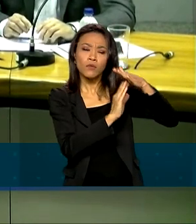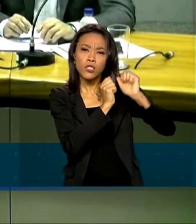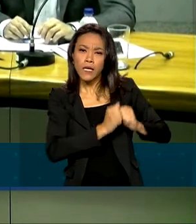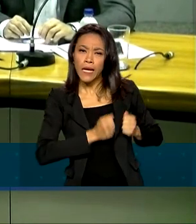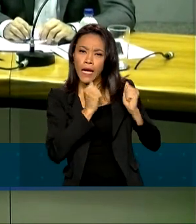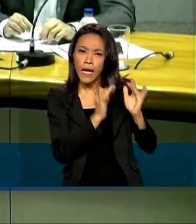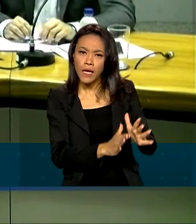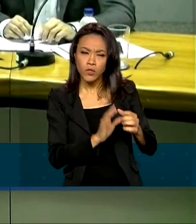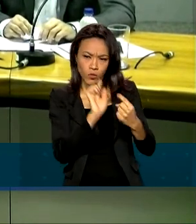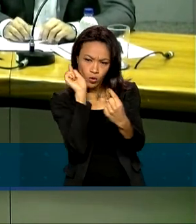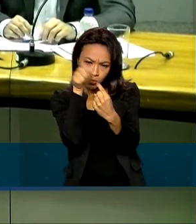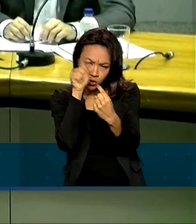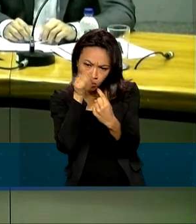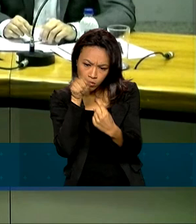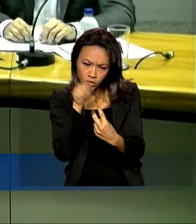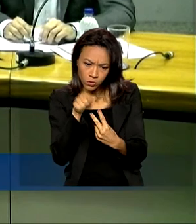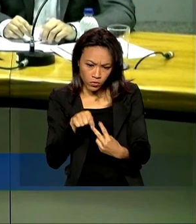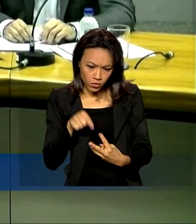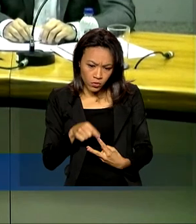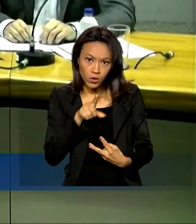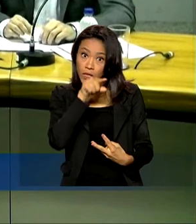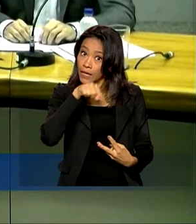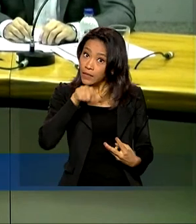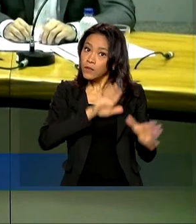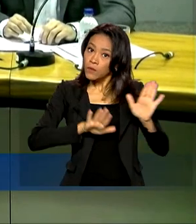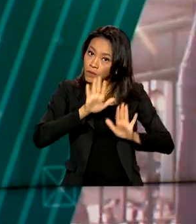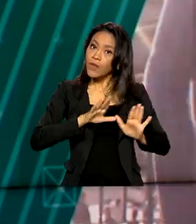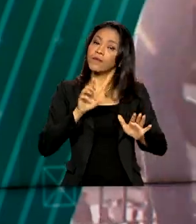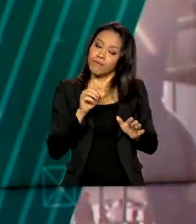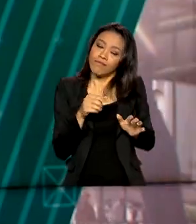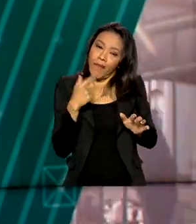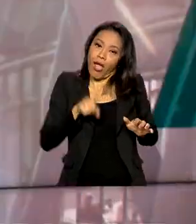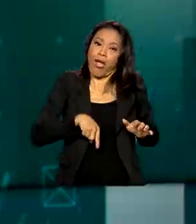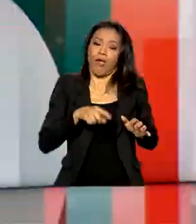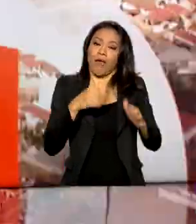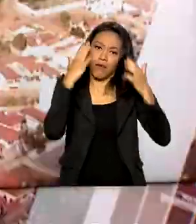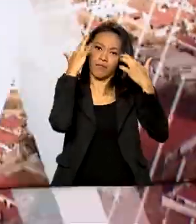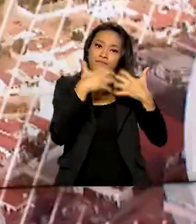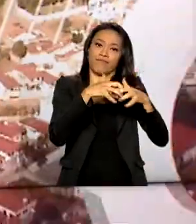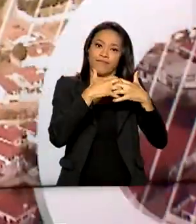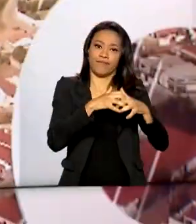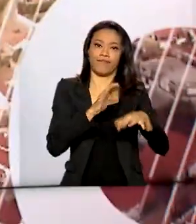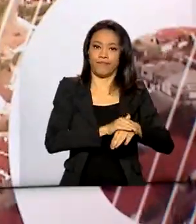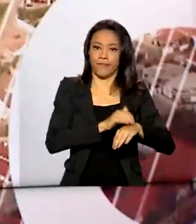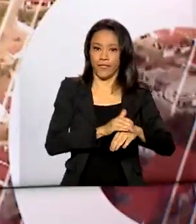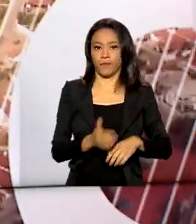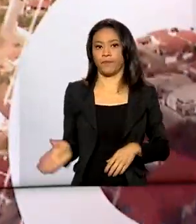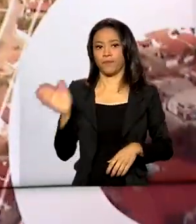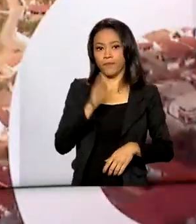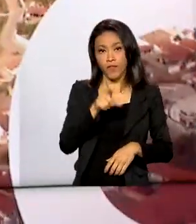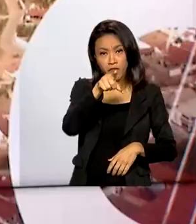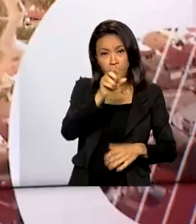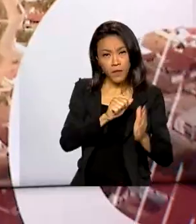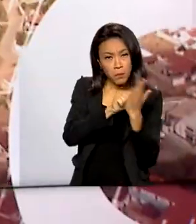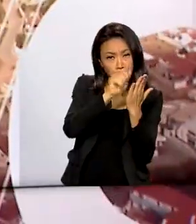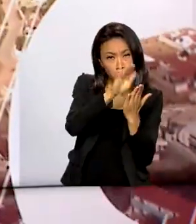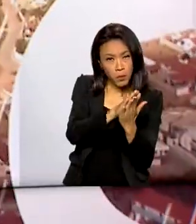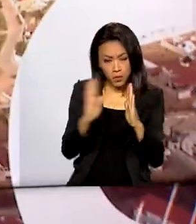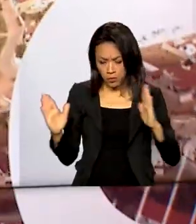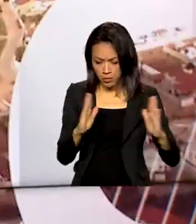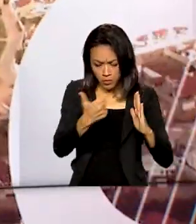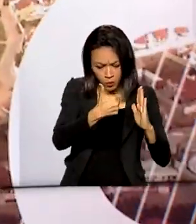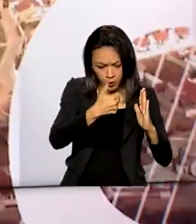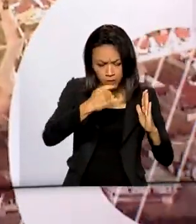as metas fiscais, enfim, todo esse cuidado ele é feito. Não levou uma multa nos últimos 12 meses?